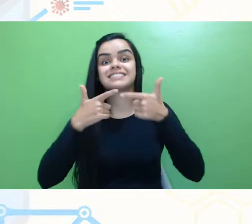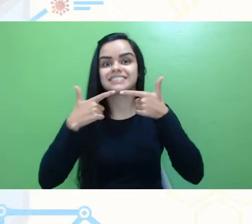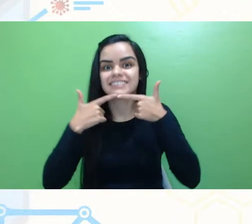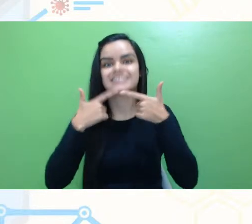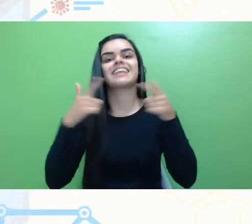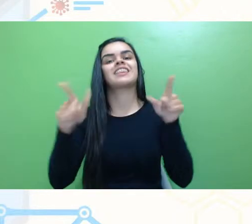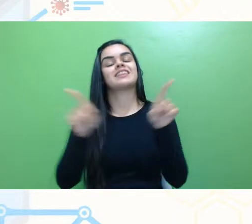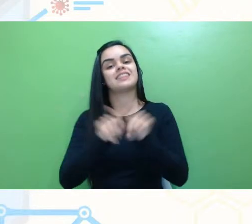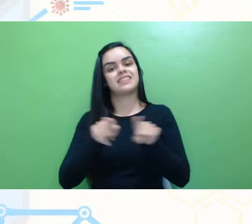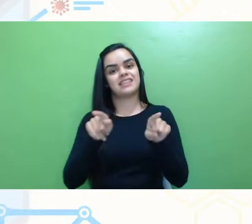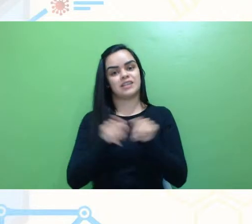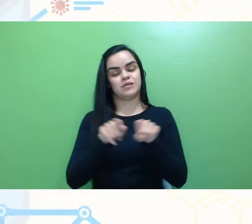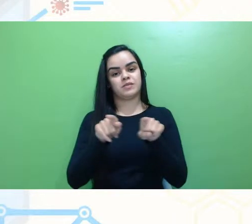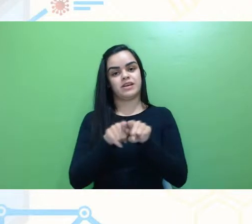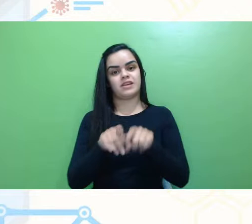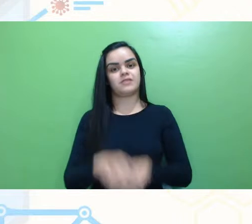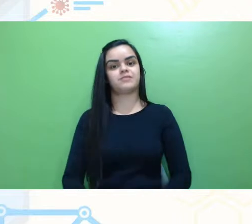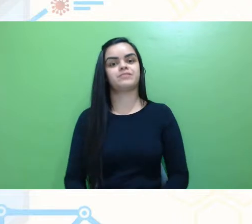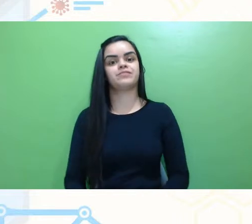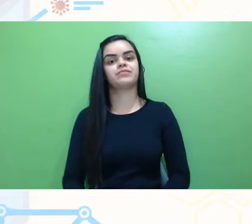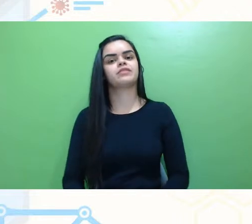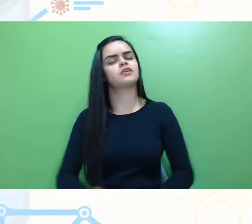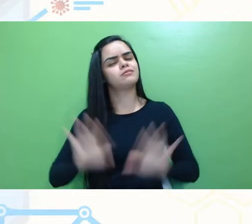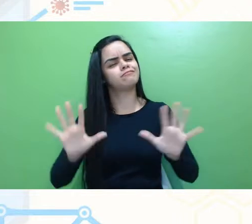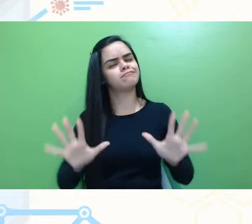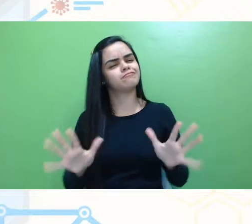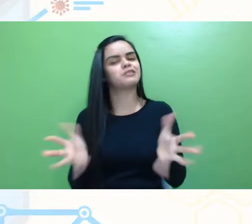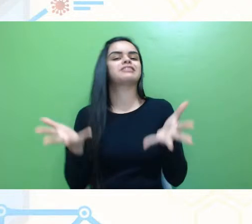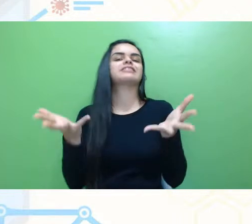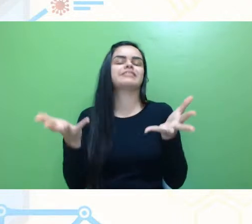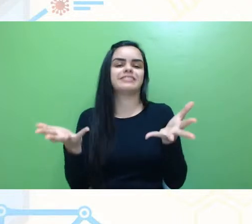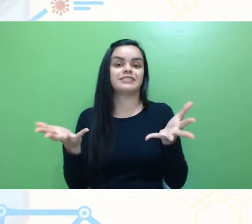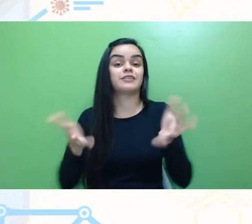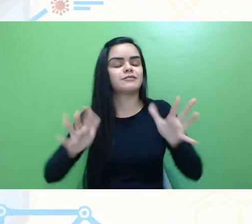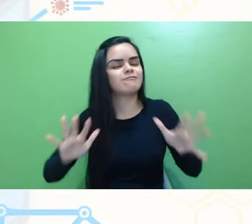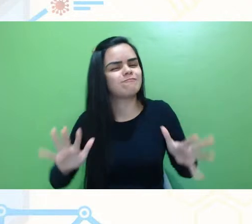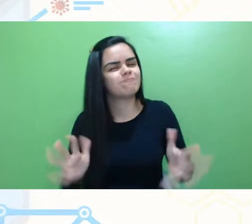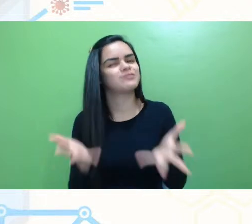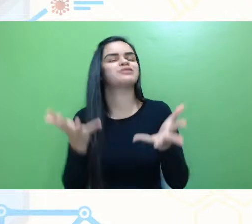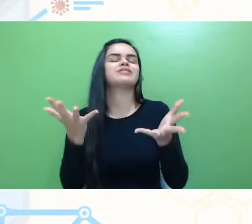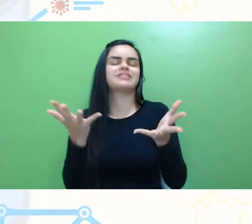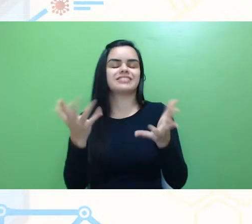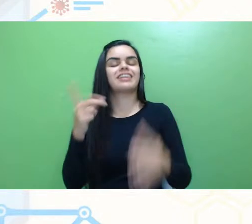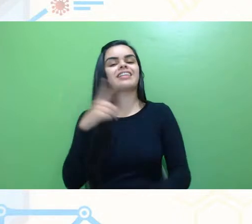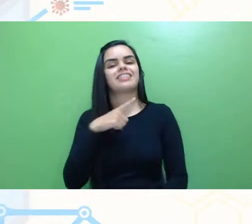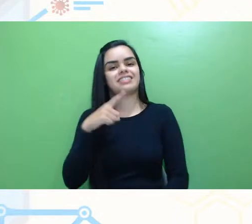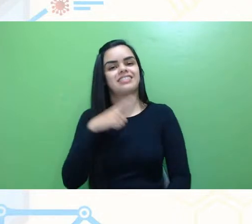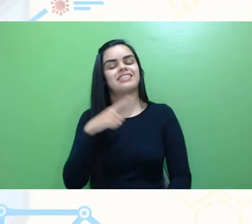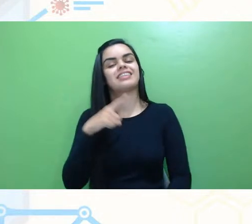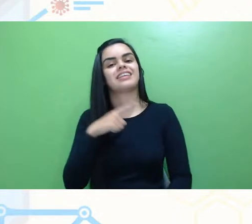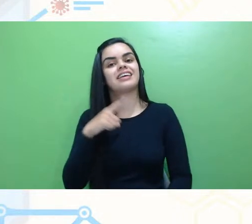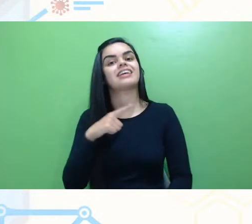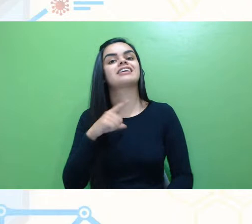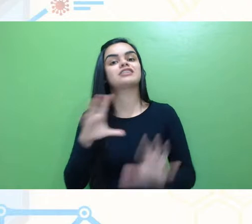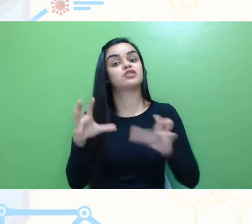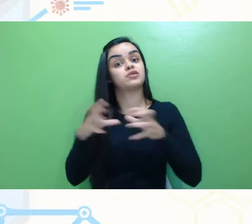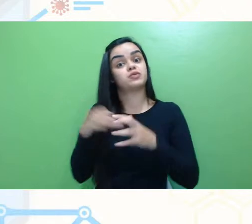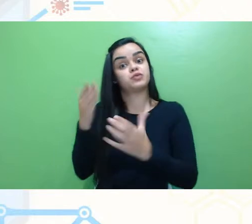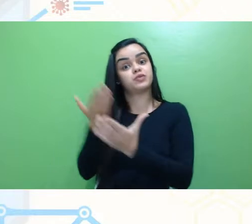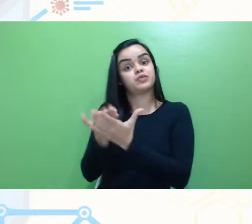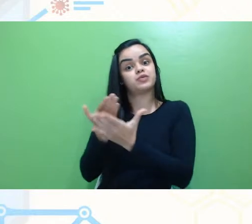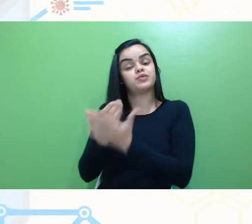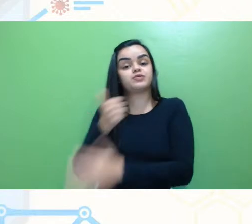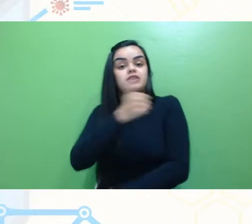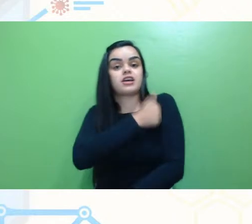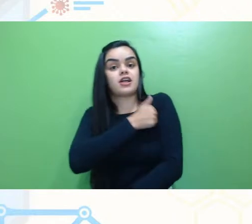com, é, motivação, né, essa motivação vem muito por esse grupo de estudantes do